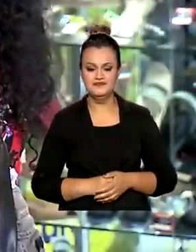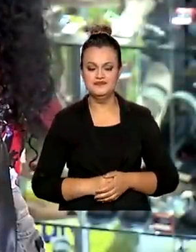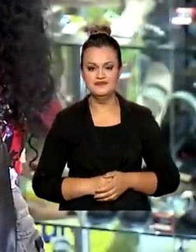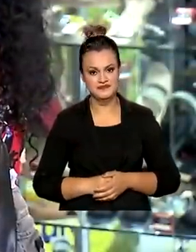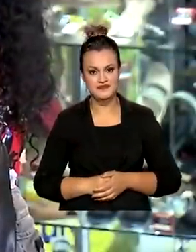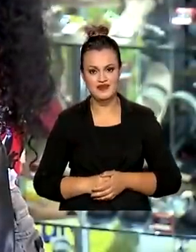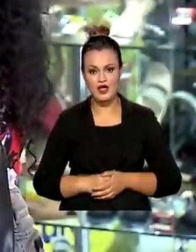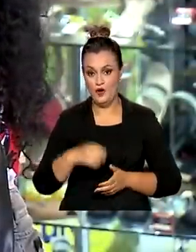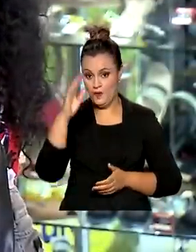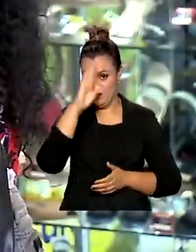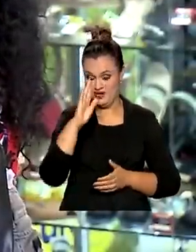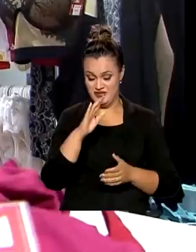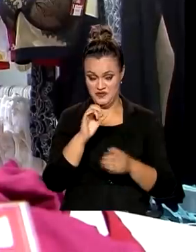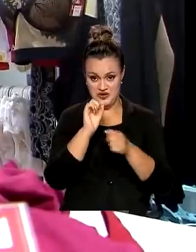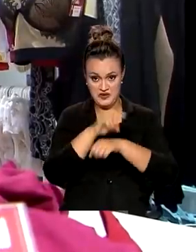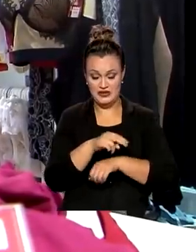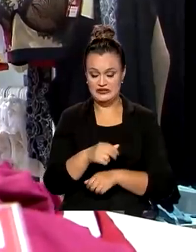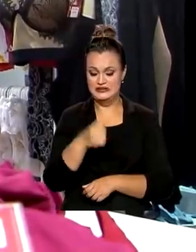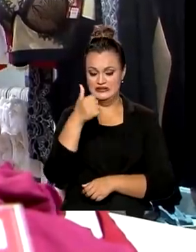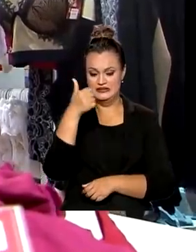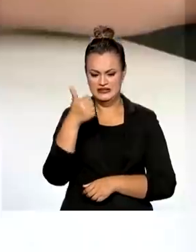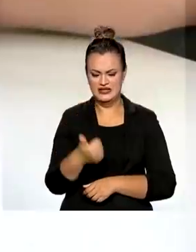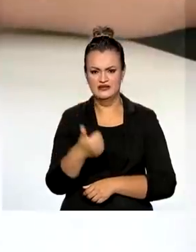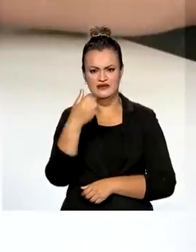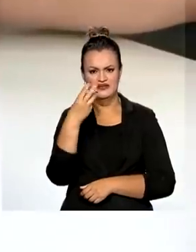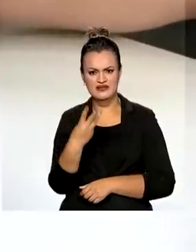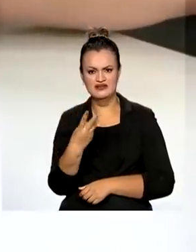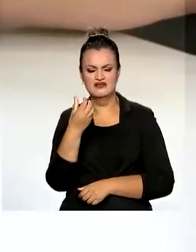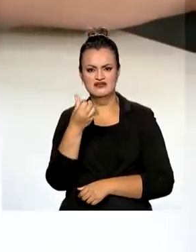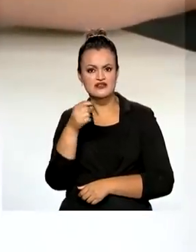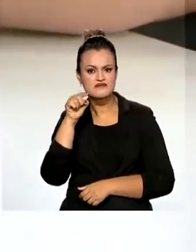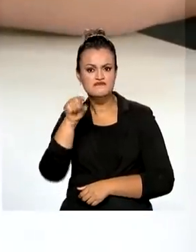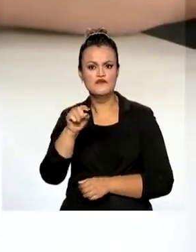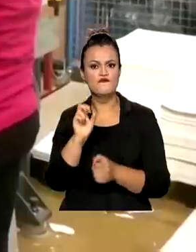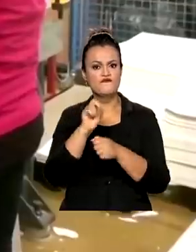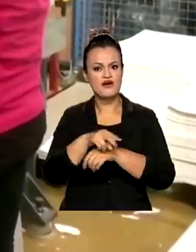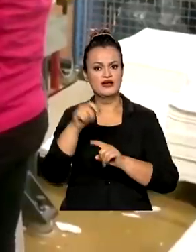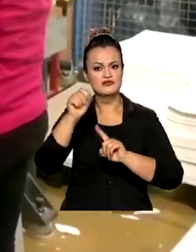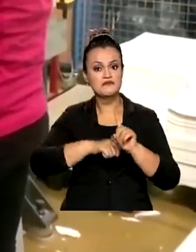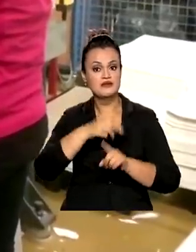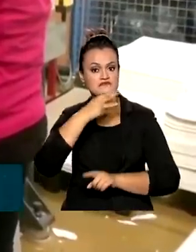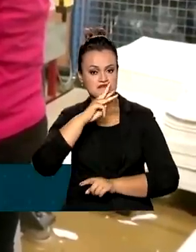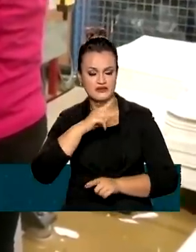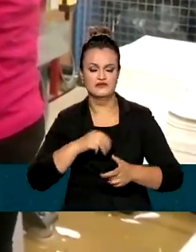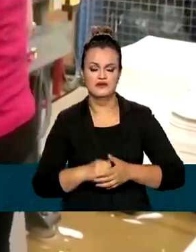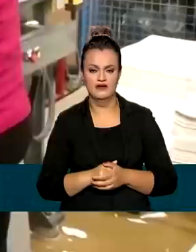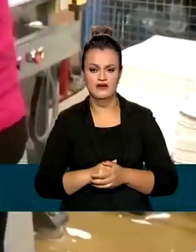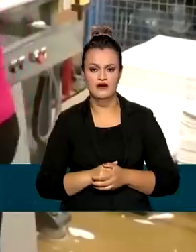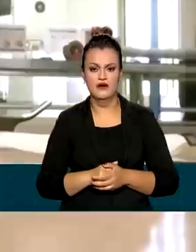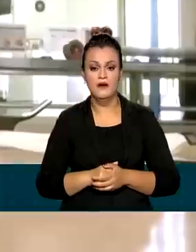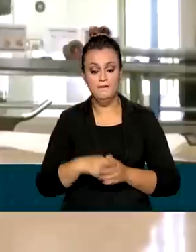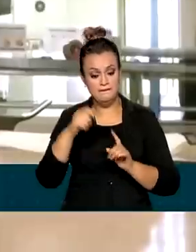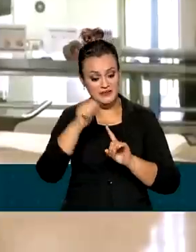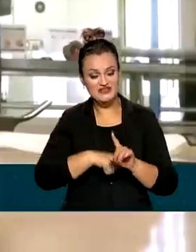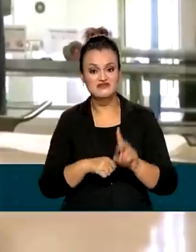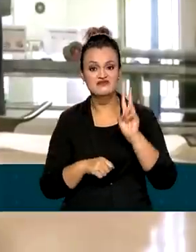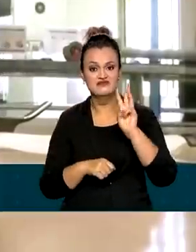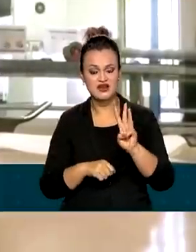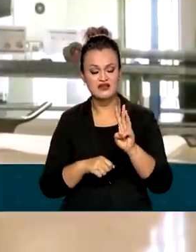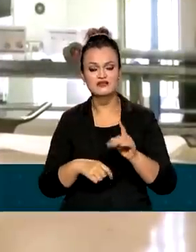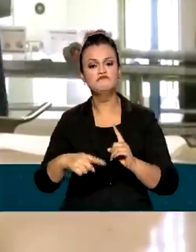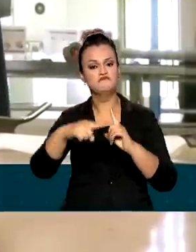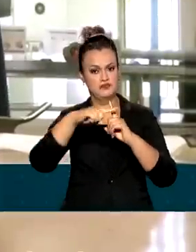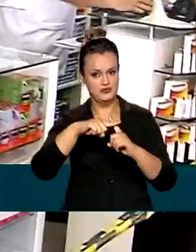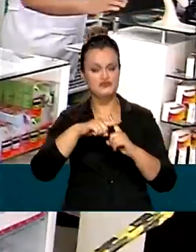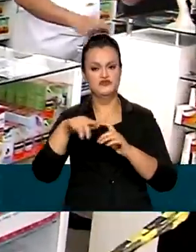O Brasil criou 136.189 empregos formais em março deste ano. É o terceiro mês seguido de saldo